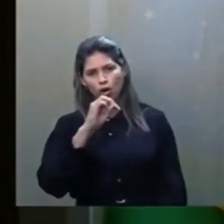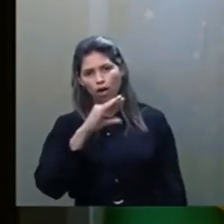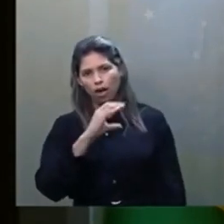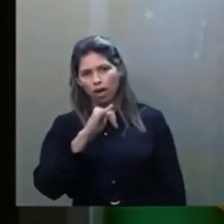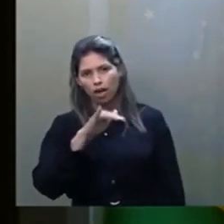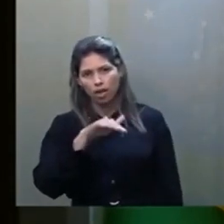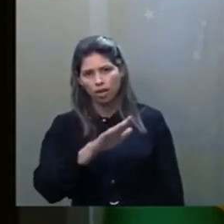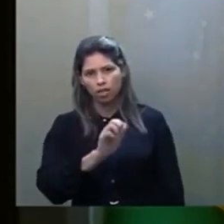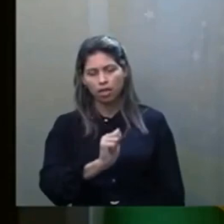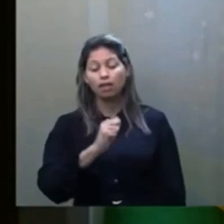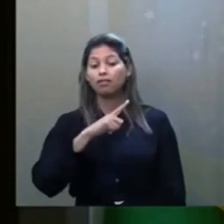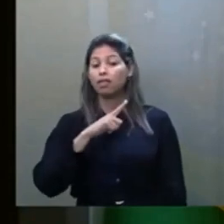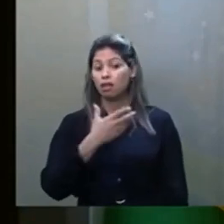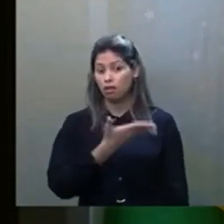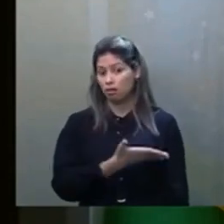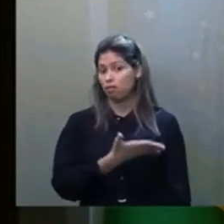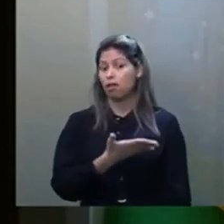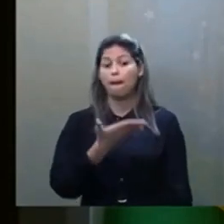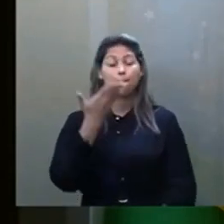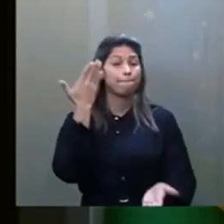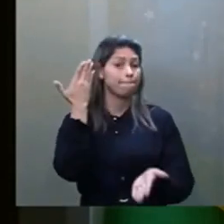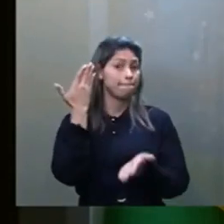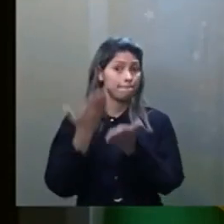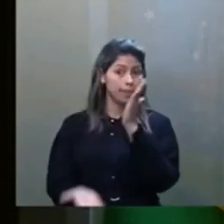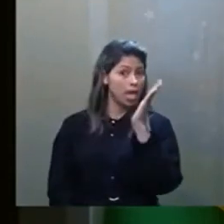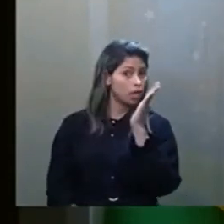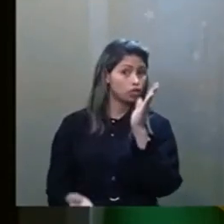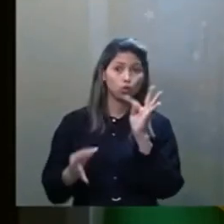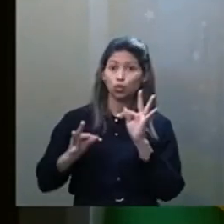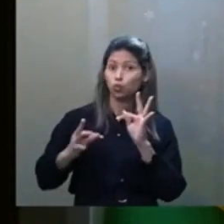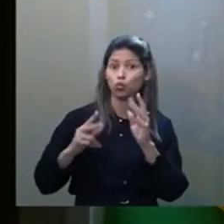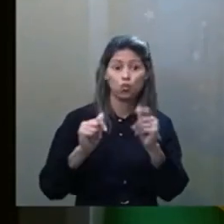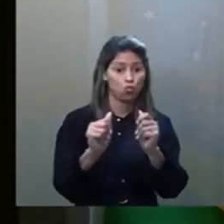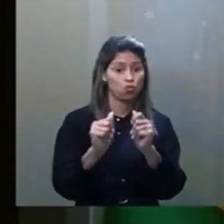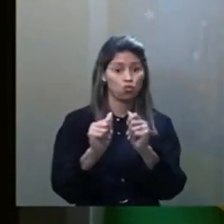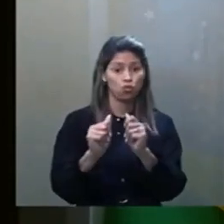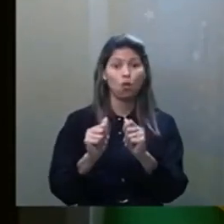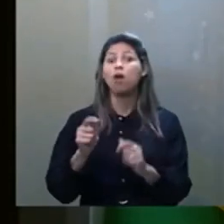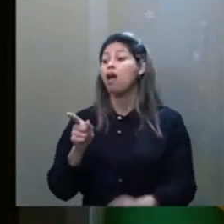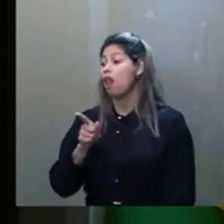Arruinadas financeiramente, perdem tudo, porque o jogo é feito para você perder e a casa ganhar.